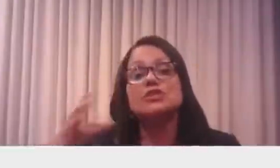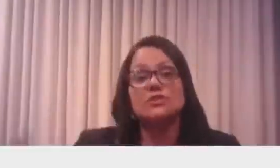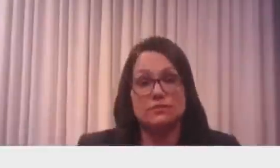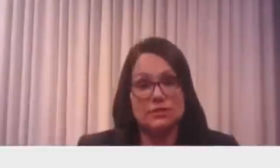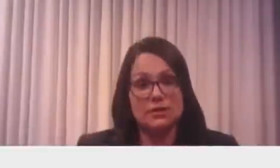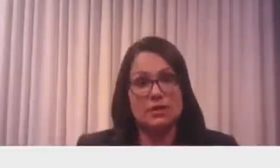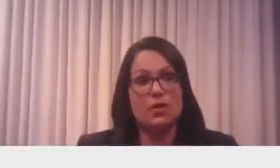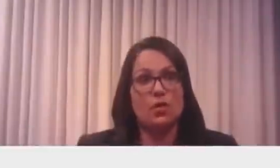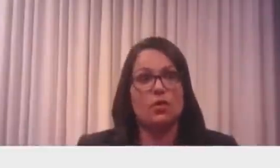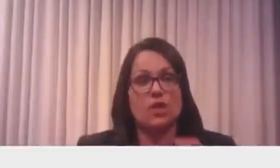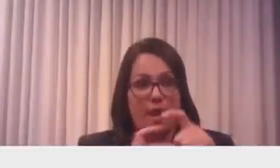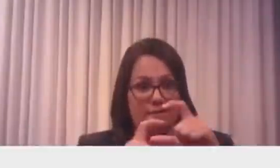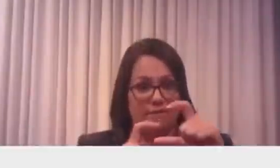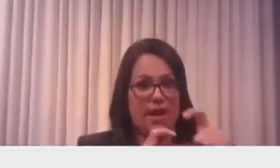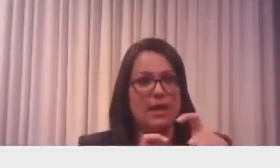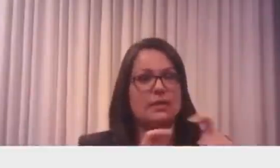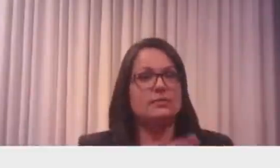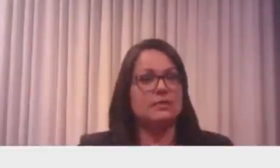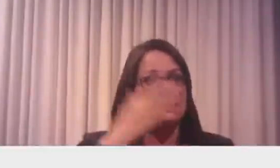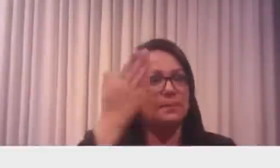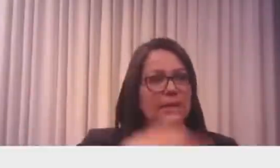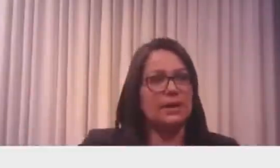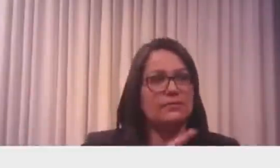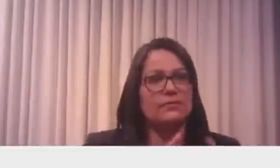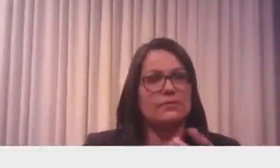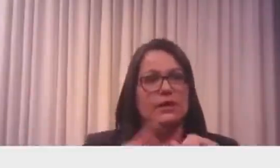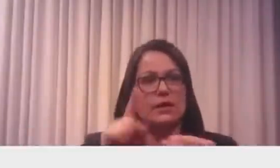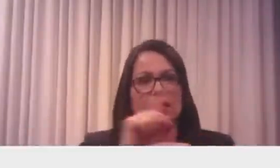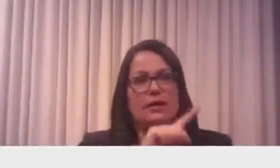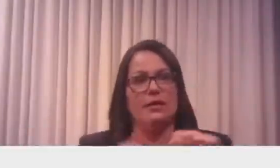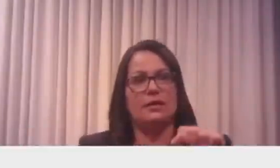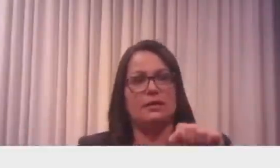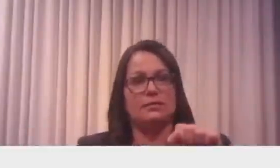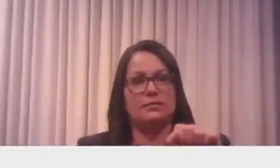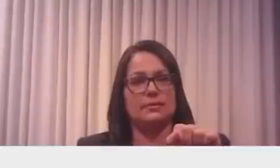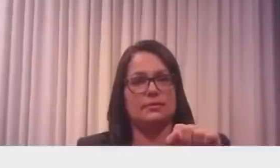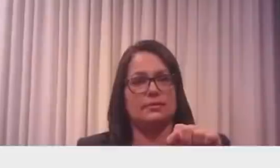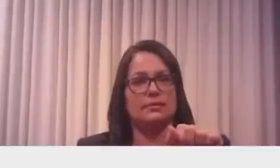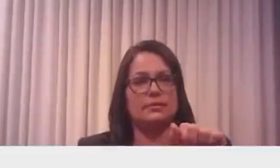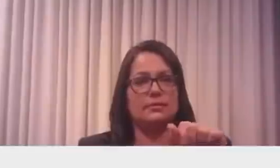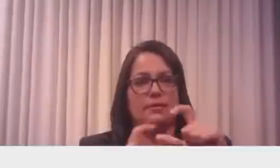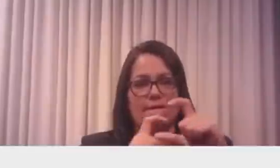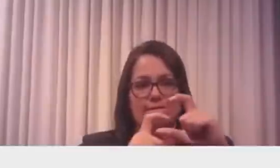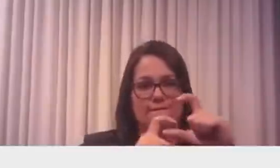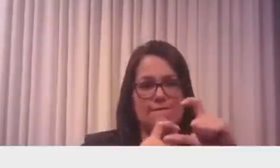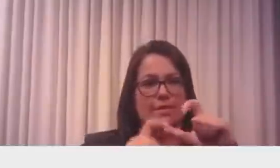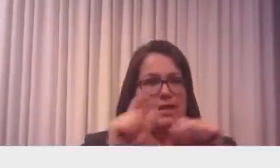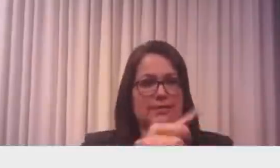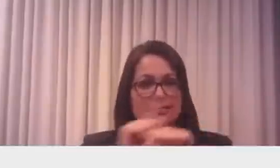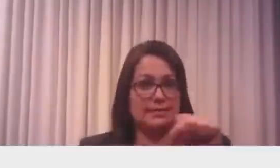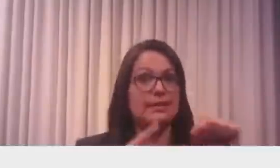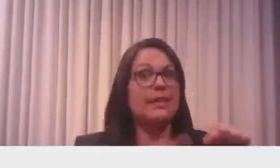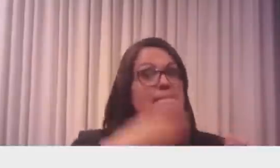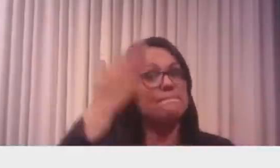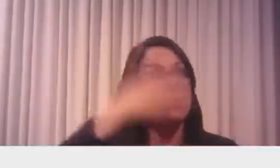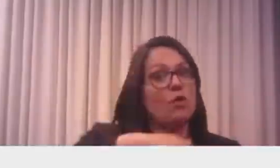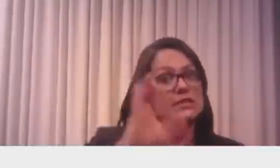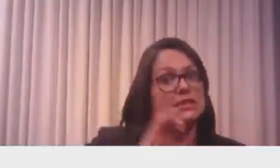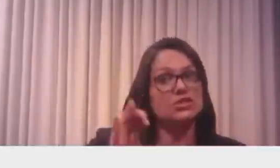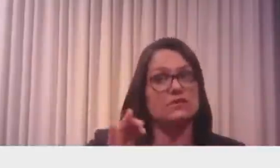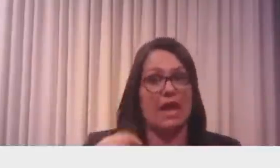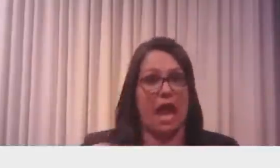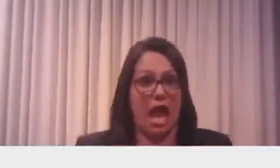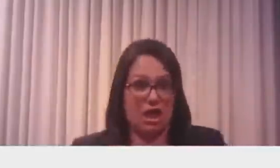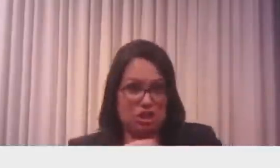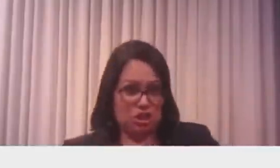a comprovação científica, se não me engano. A Sazenica também? A Pfizer e a Sazenica. A e Sazenica. A cor da vaca não tem. Então,